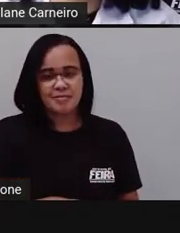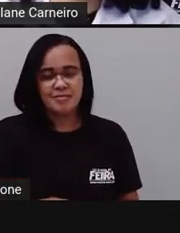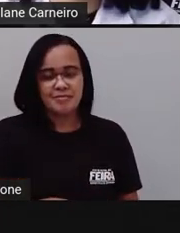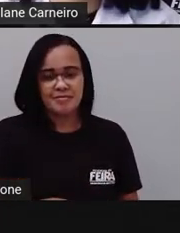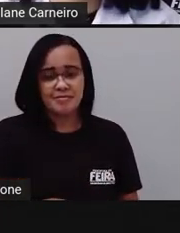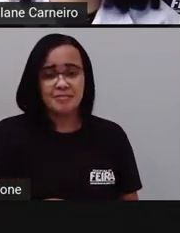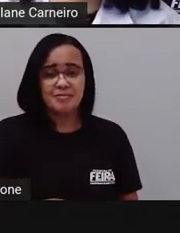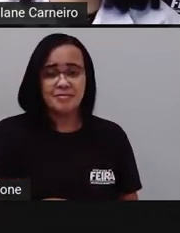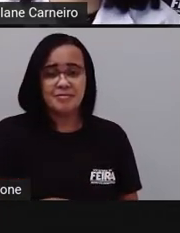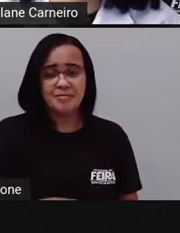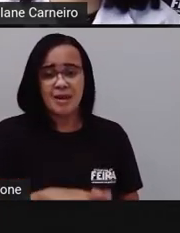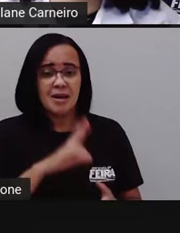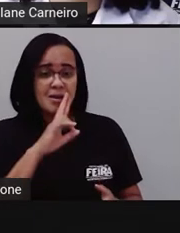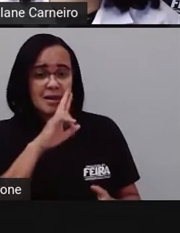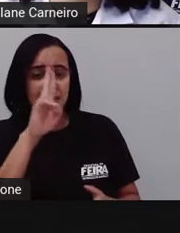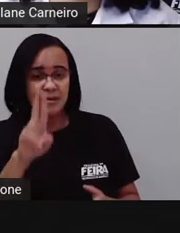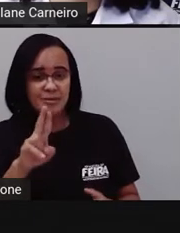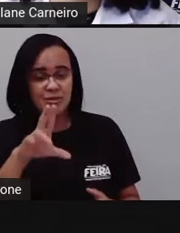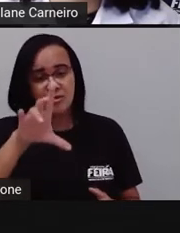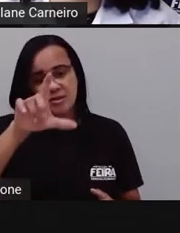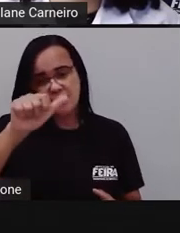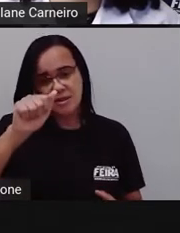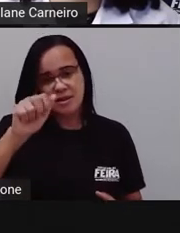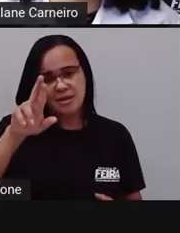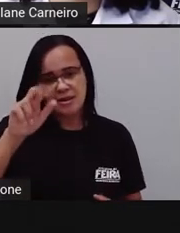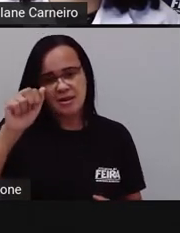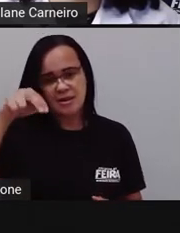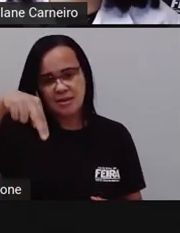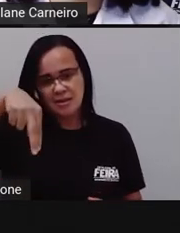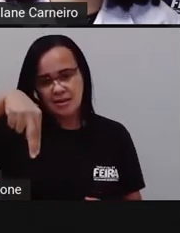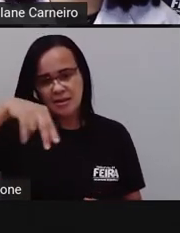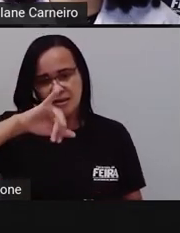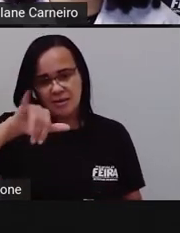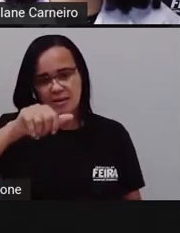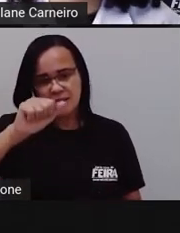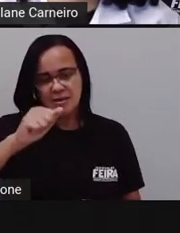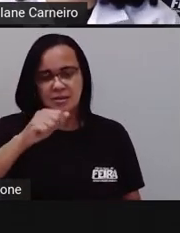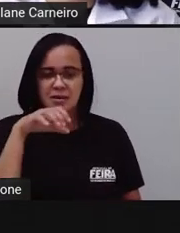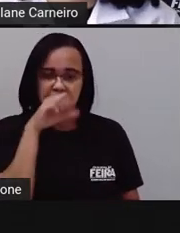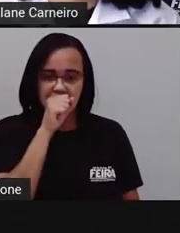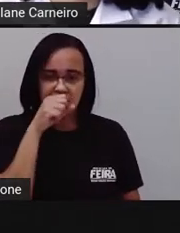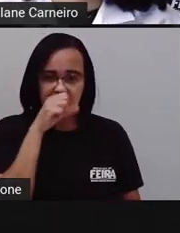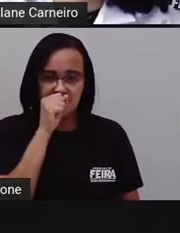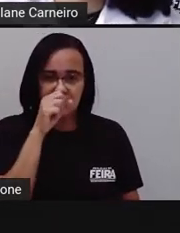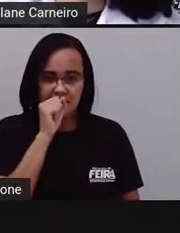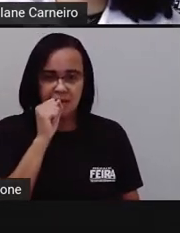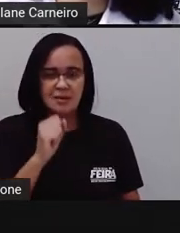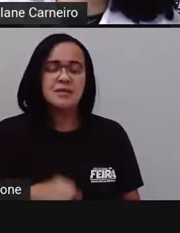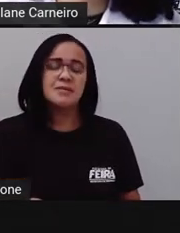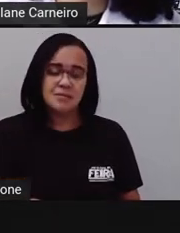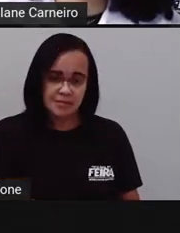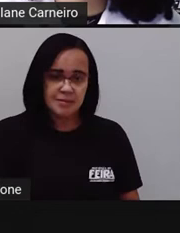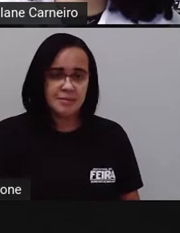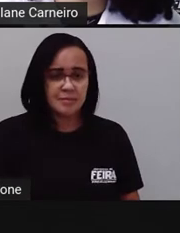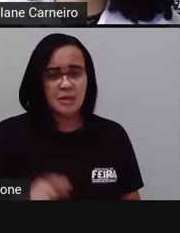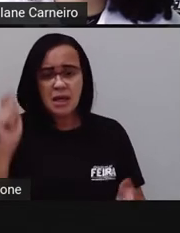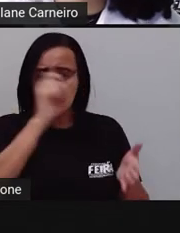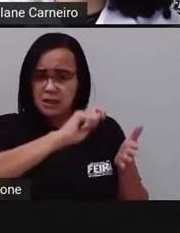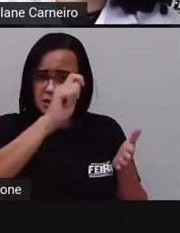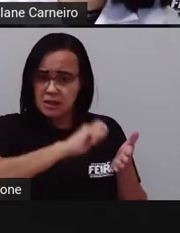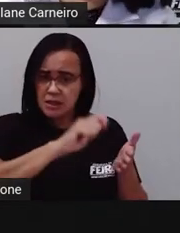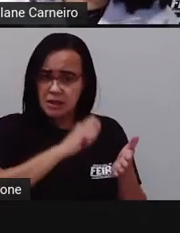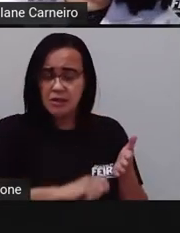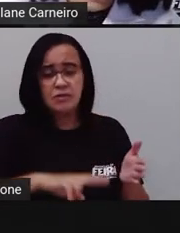laranja. laranja, ó. Aí você vem aqui e coloca ou pinta, né? Ou escreve o nome da